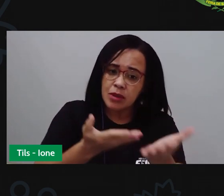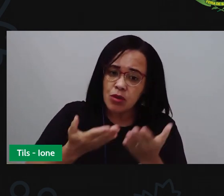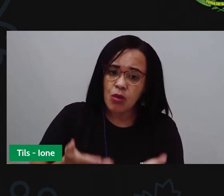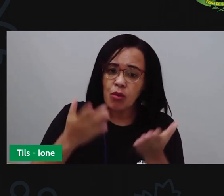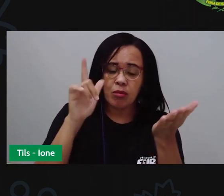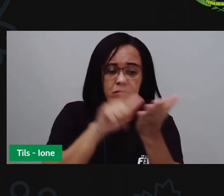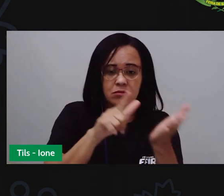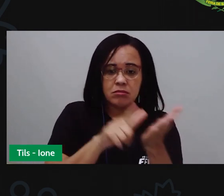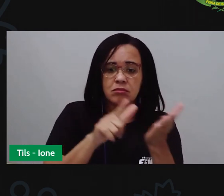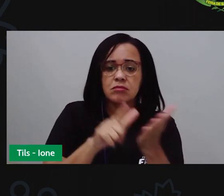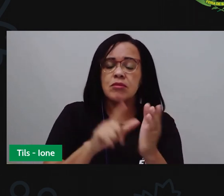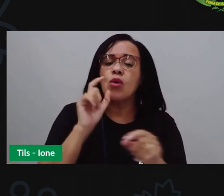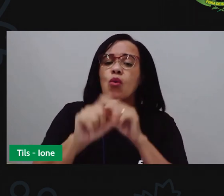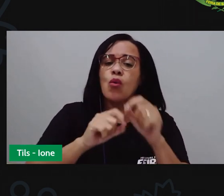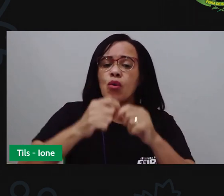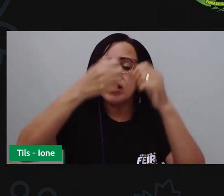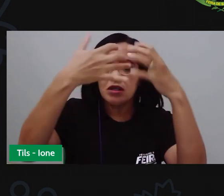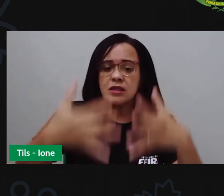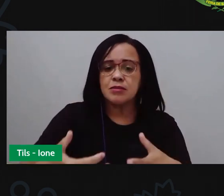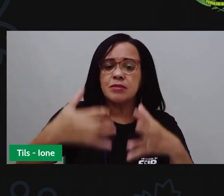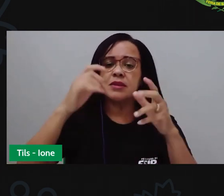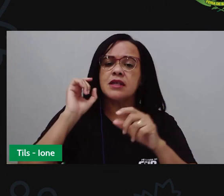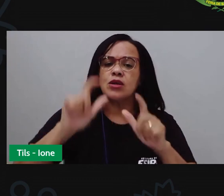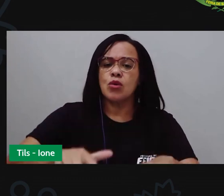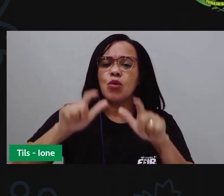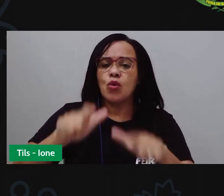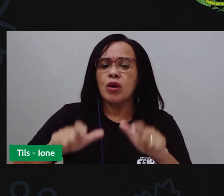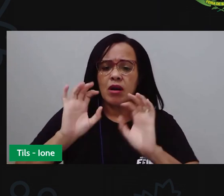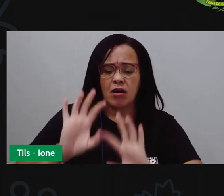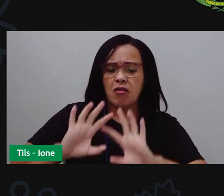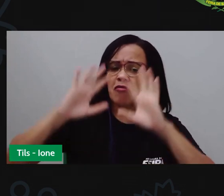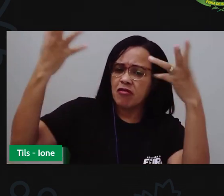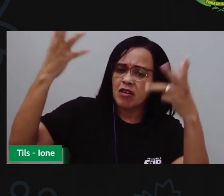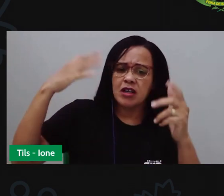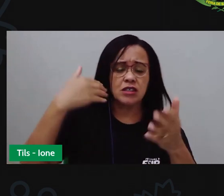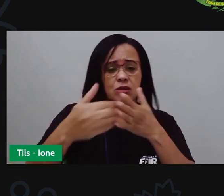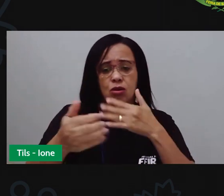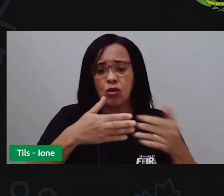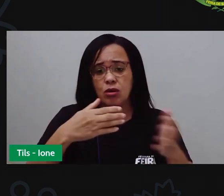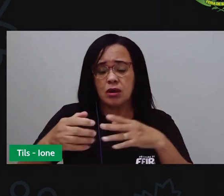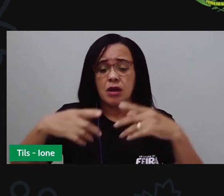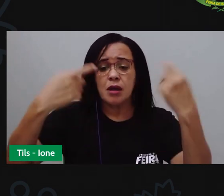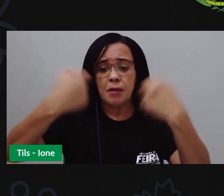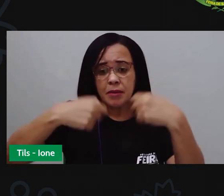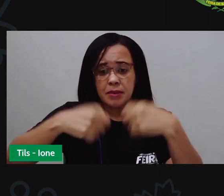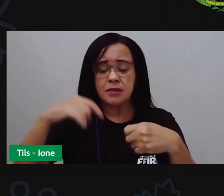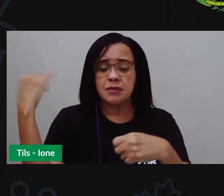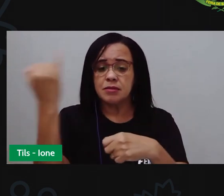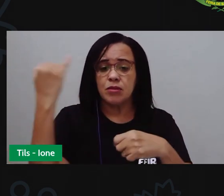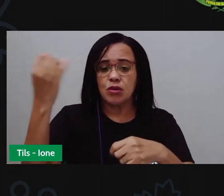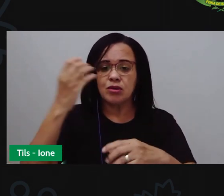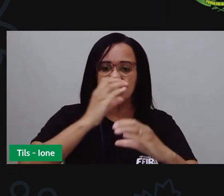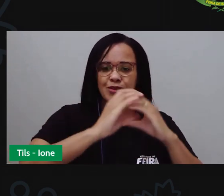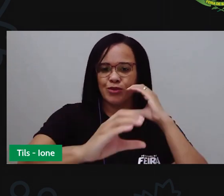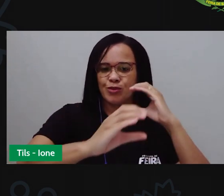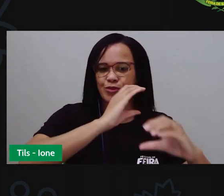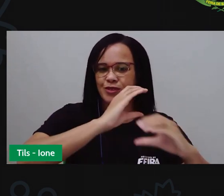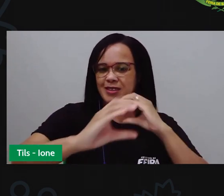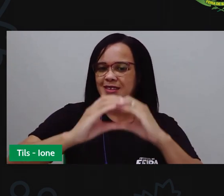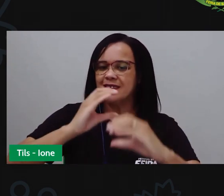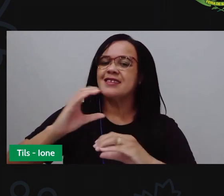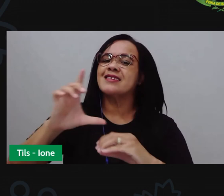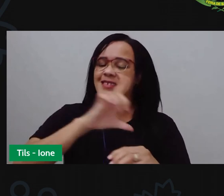evento. Estabelecer uma comunicação sobre um evento. E, por isso, ele precisa ser muito direto,